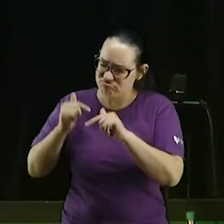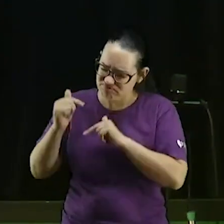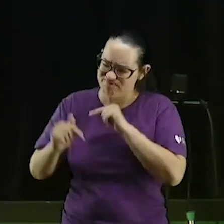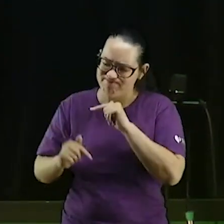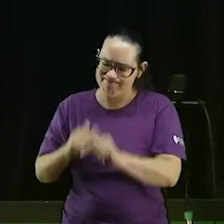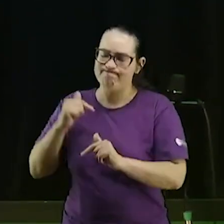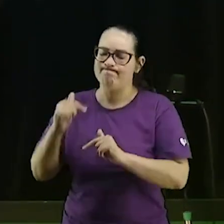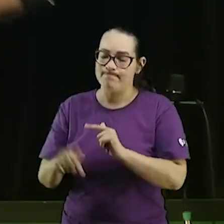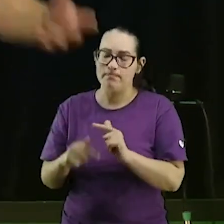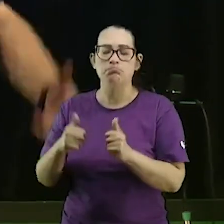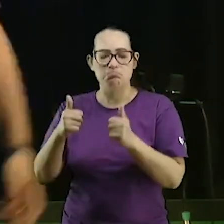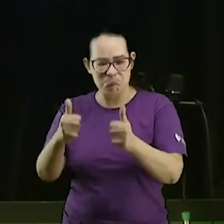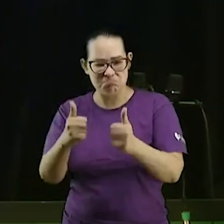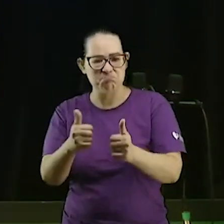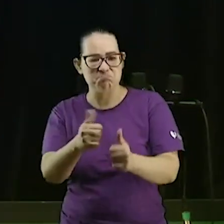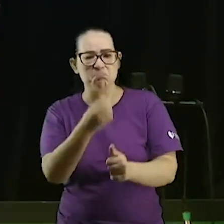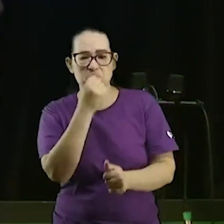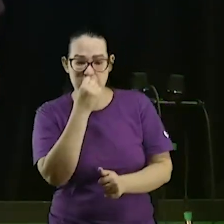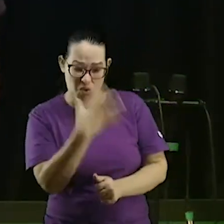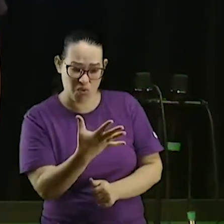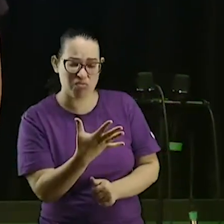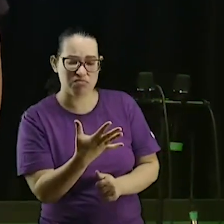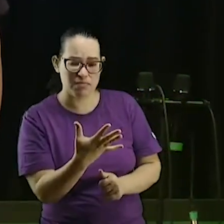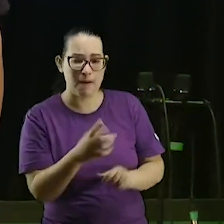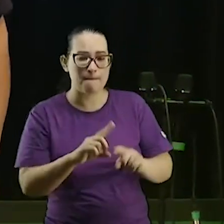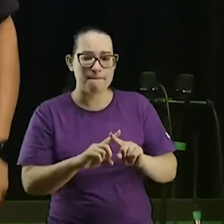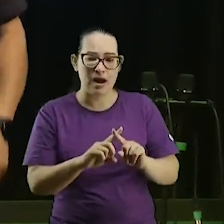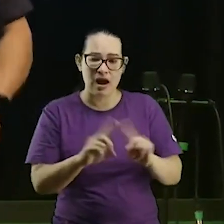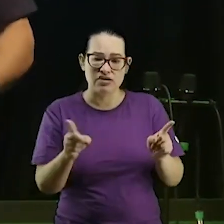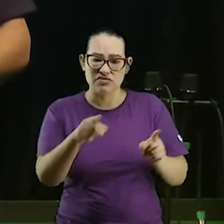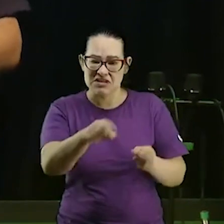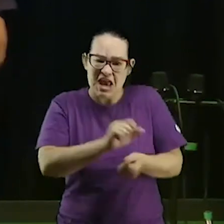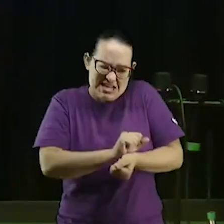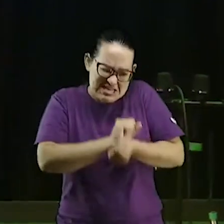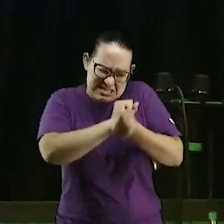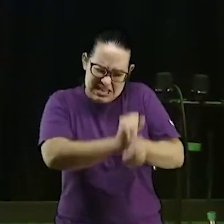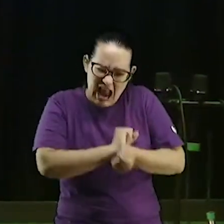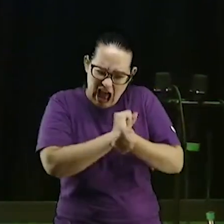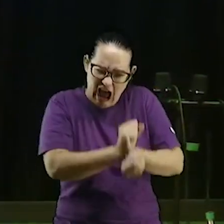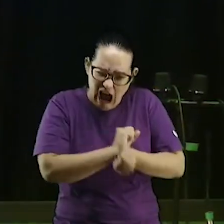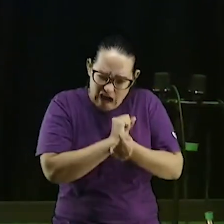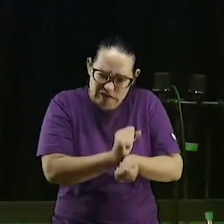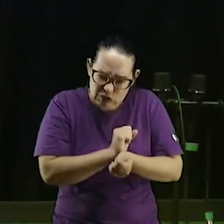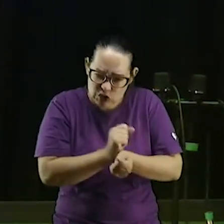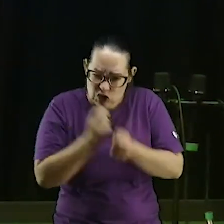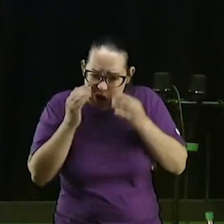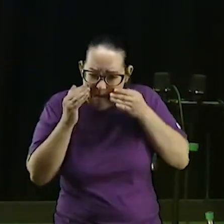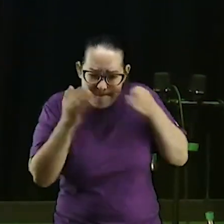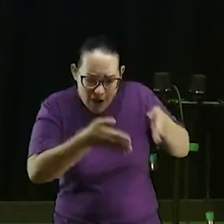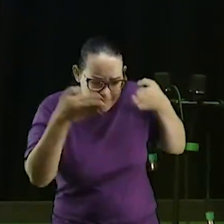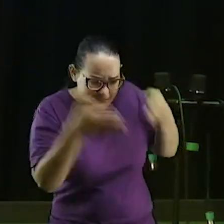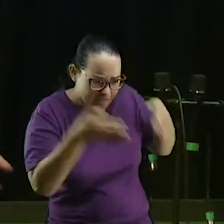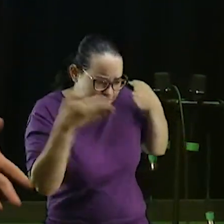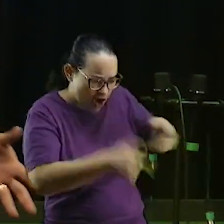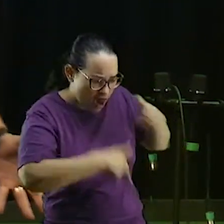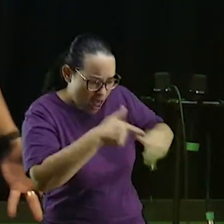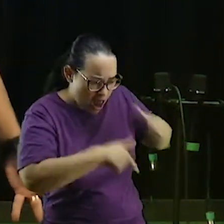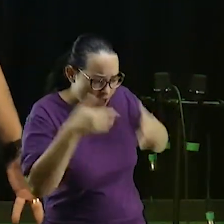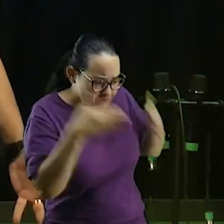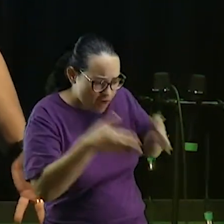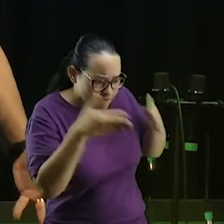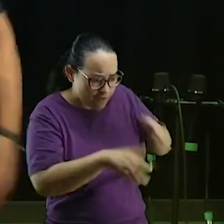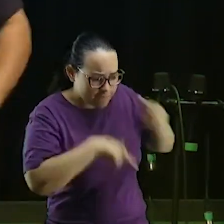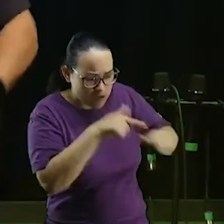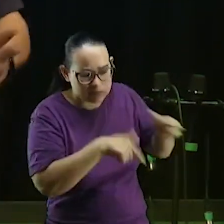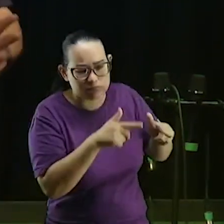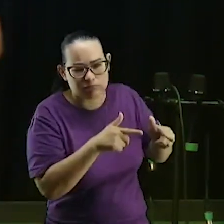porque você não pode ser escravo do teu trabalho é por isso que Deus deu para a gente o sábado o sábado é o sinal da liberdade